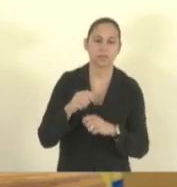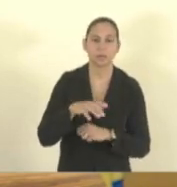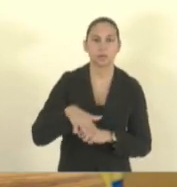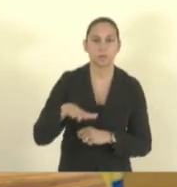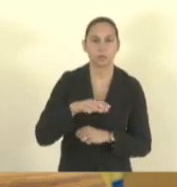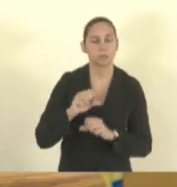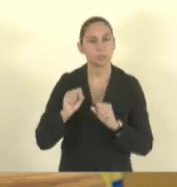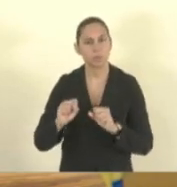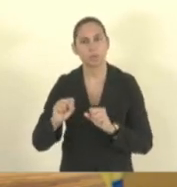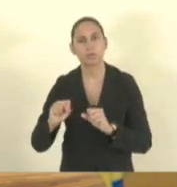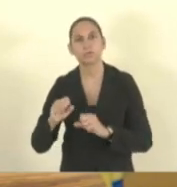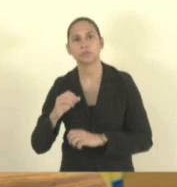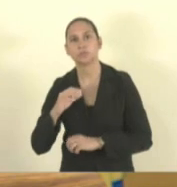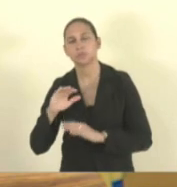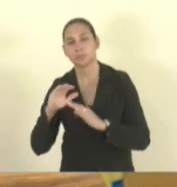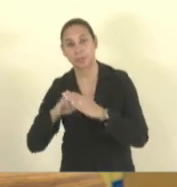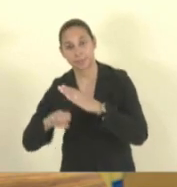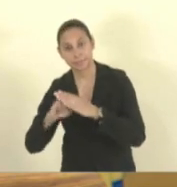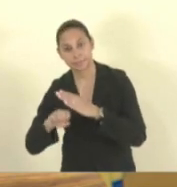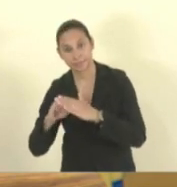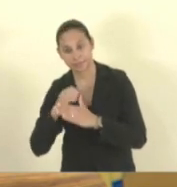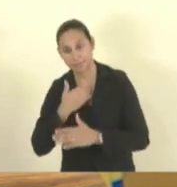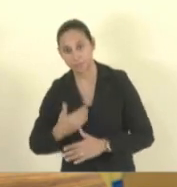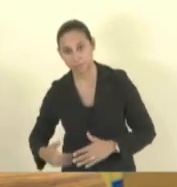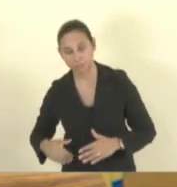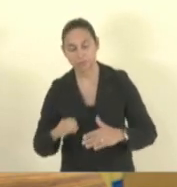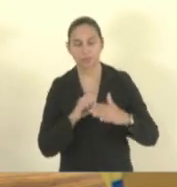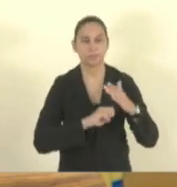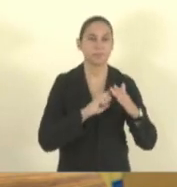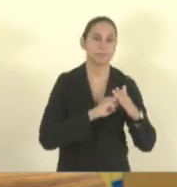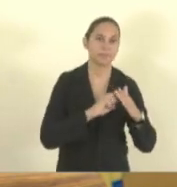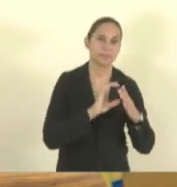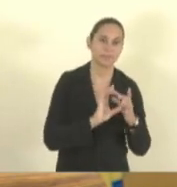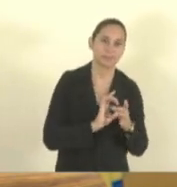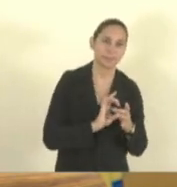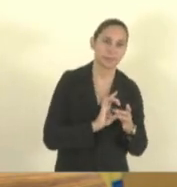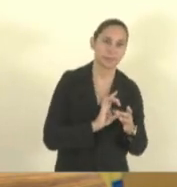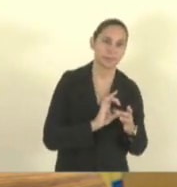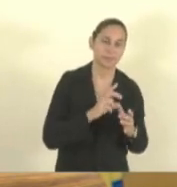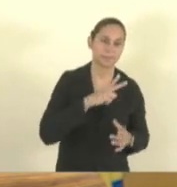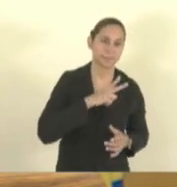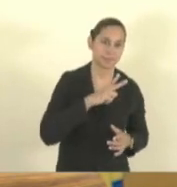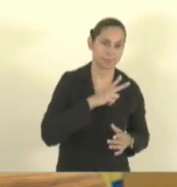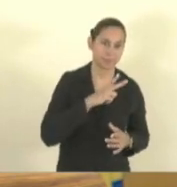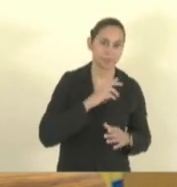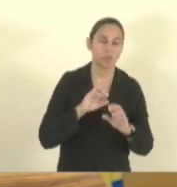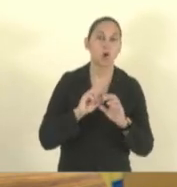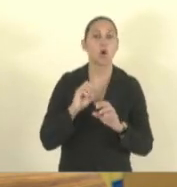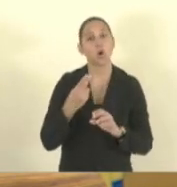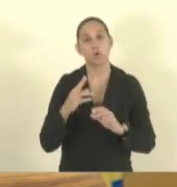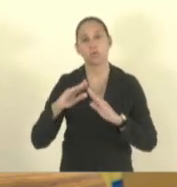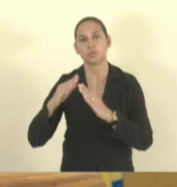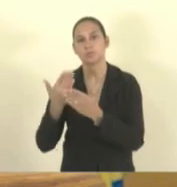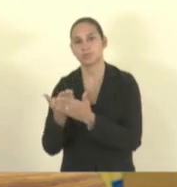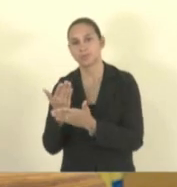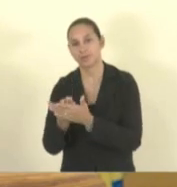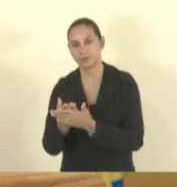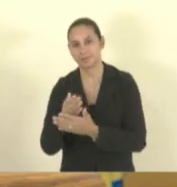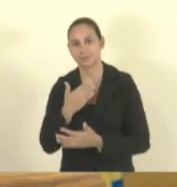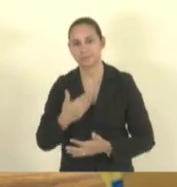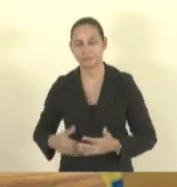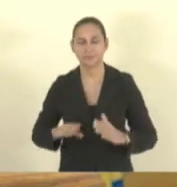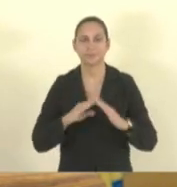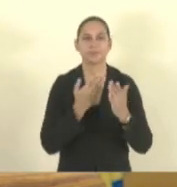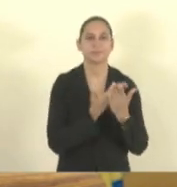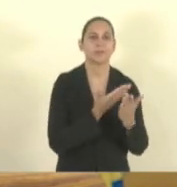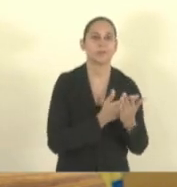empresas públicas e de sociedade de economia mista, bem como de escolas e universidades públicas do Estado do Espírito Santo. A lei 7